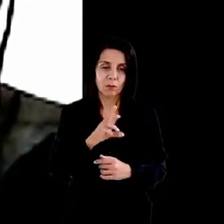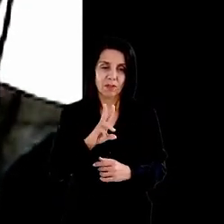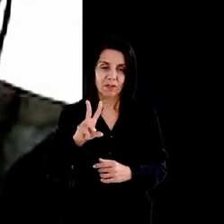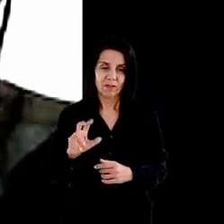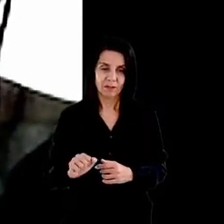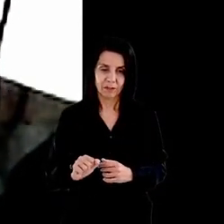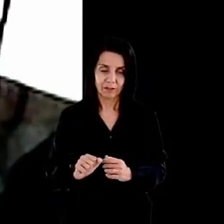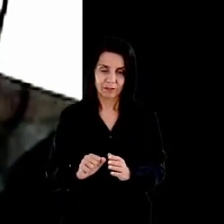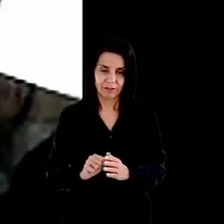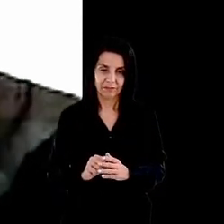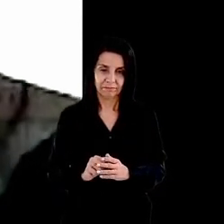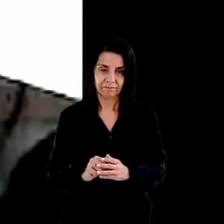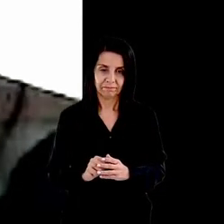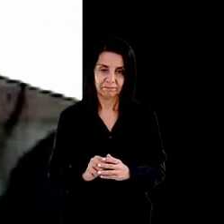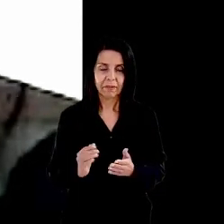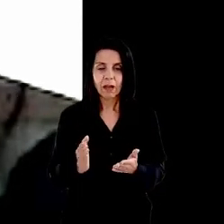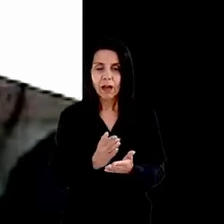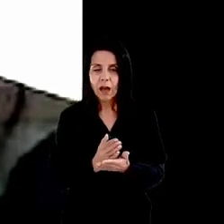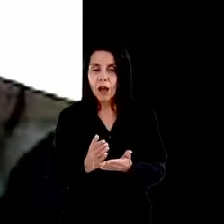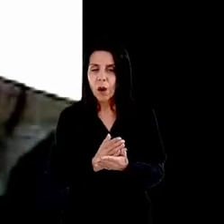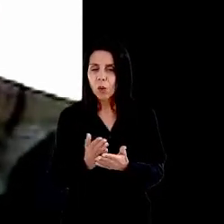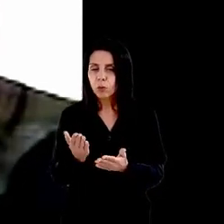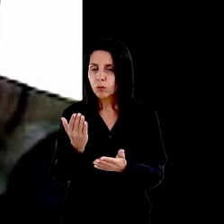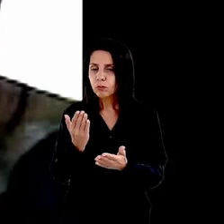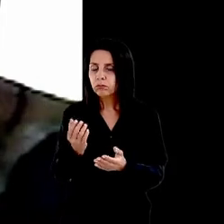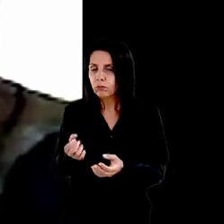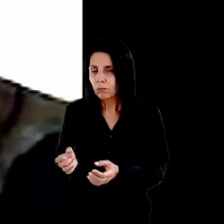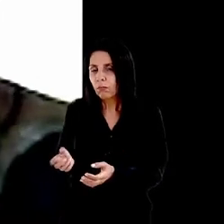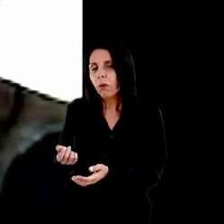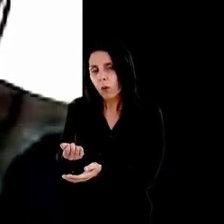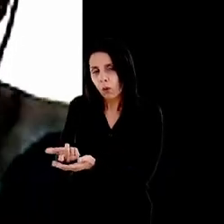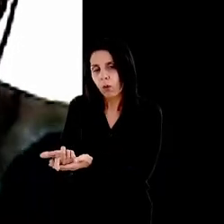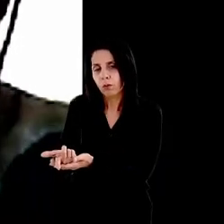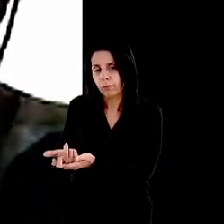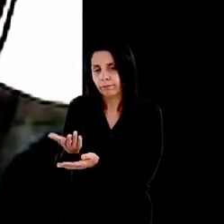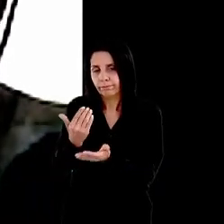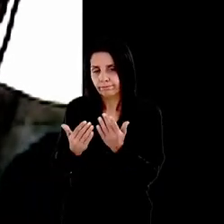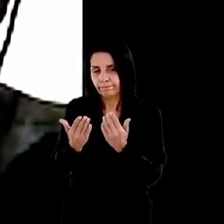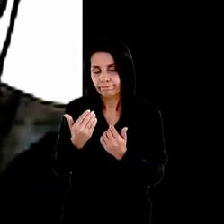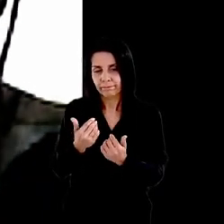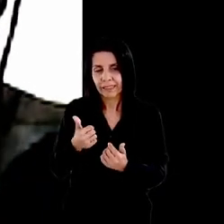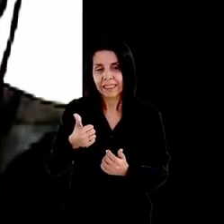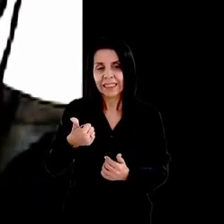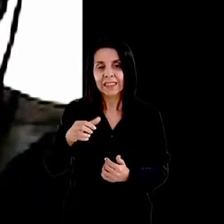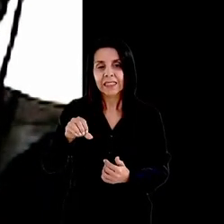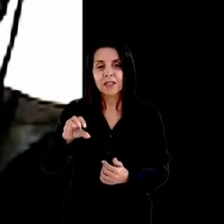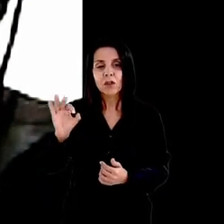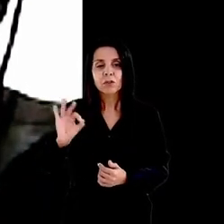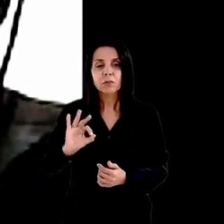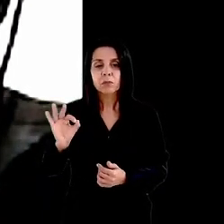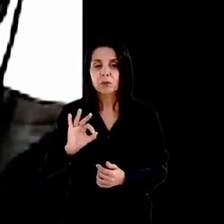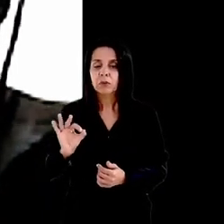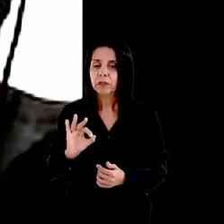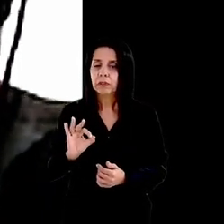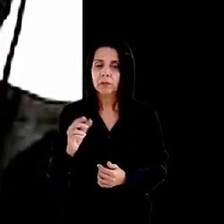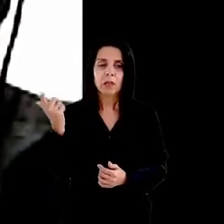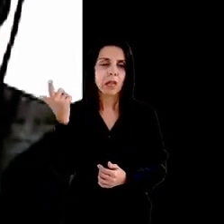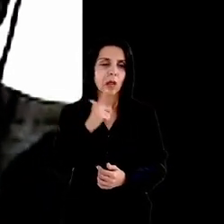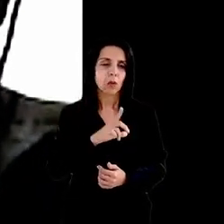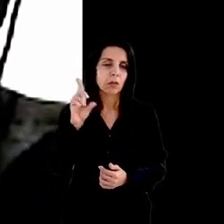.4% compravam comida com seu próprio dinheiro e 19% não conseguiam se alimentar todos os dias